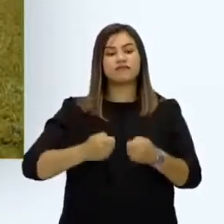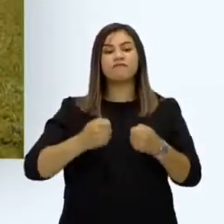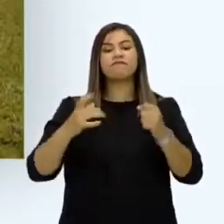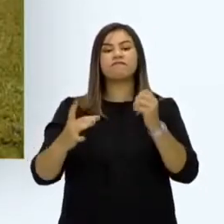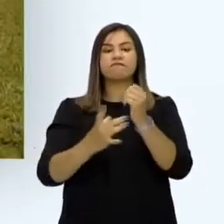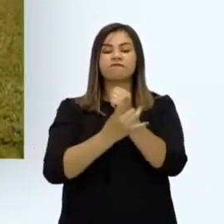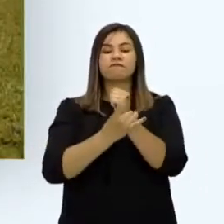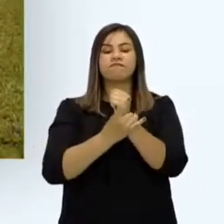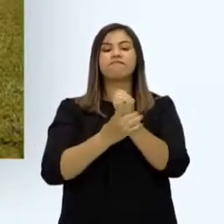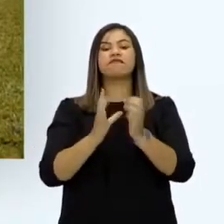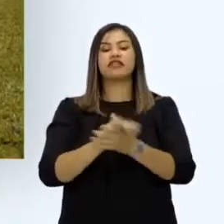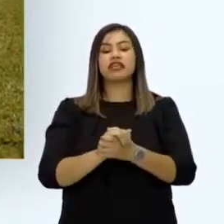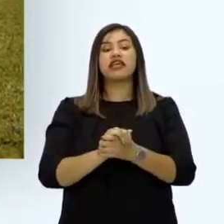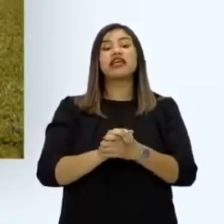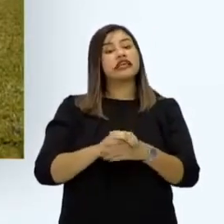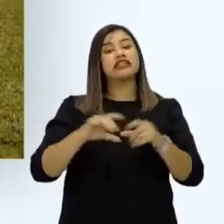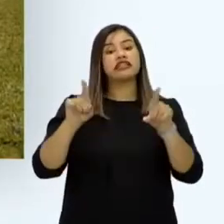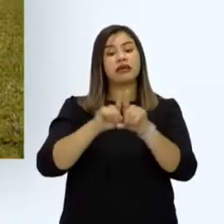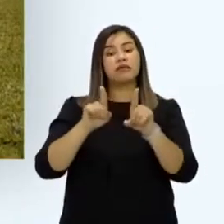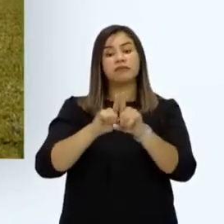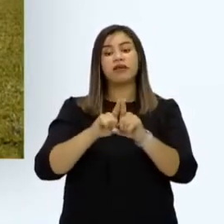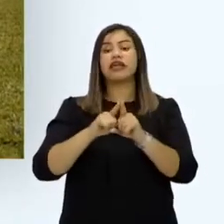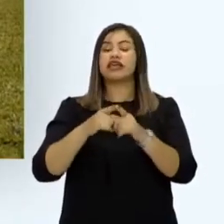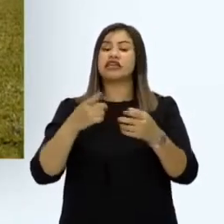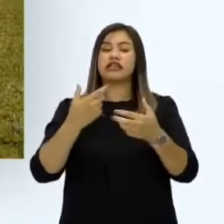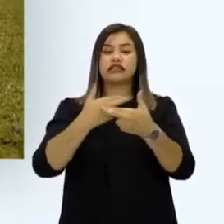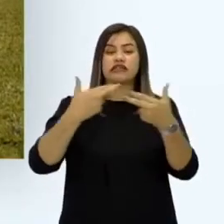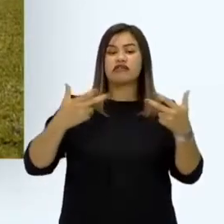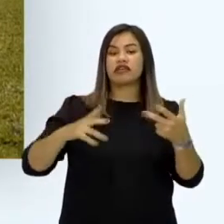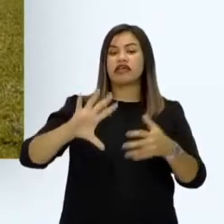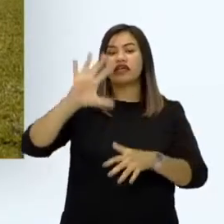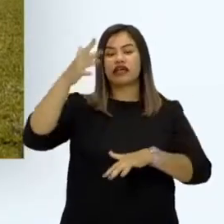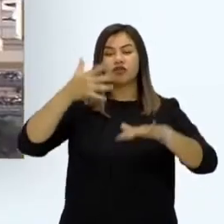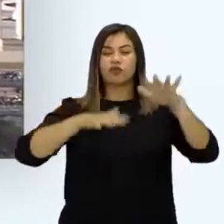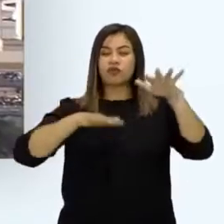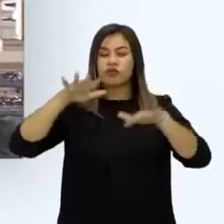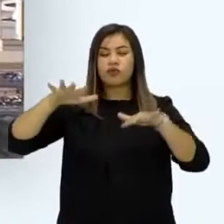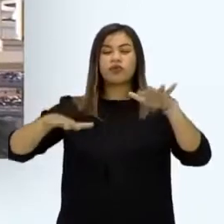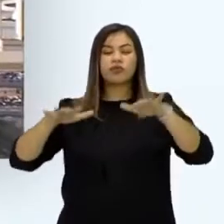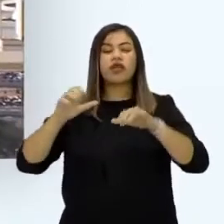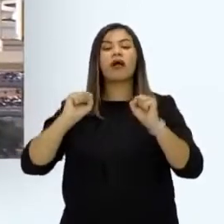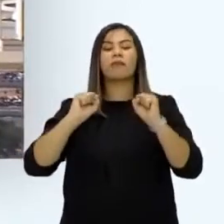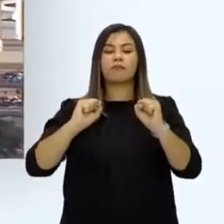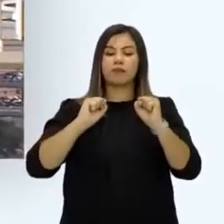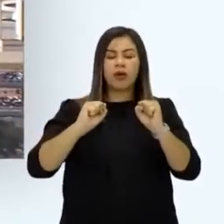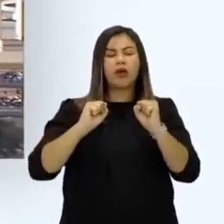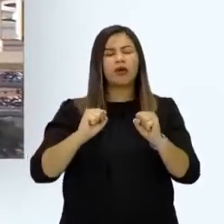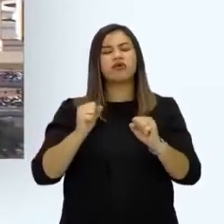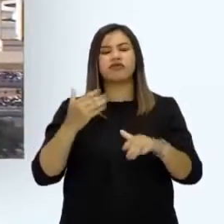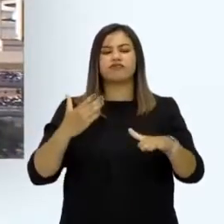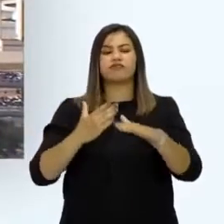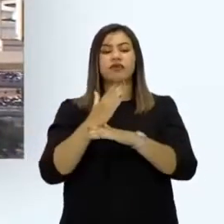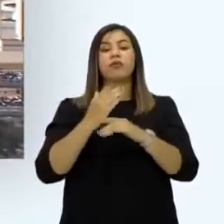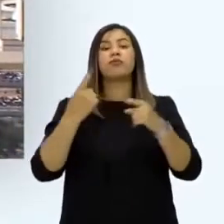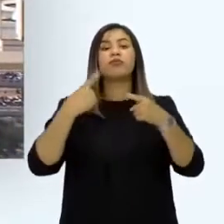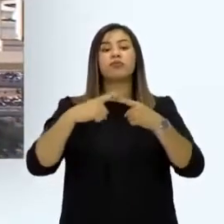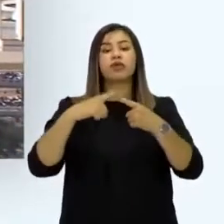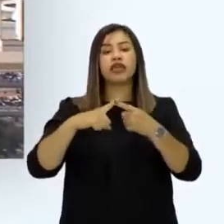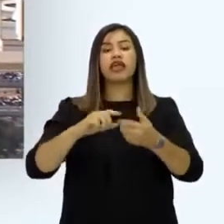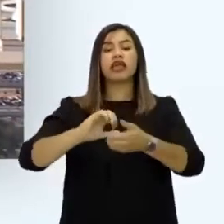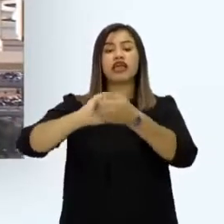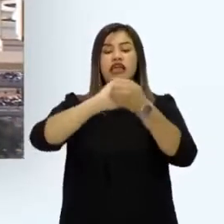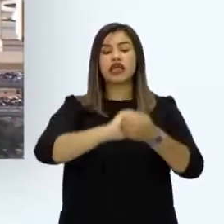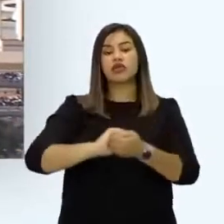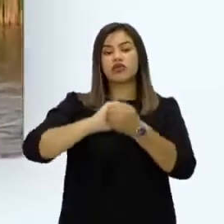e que o país está preparado para atravessar possíveis períodos de instabilidade externa por conta da saída do Reino Unido